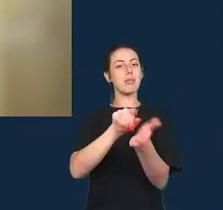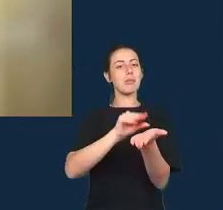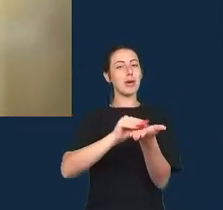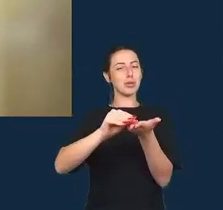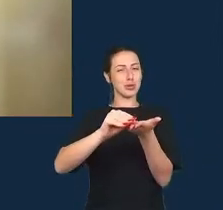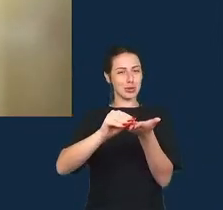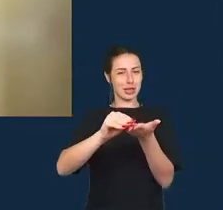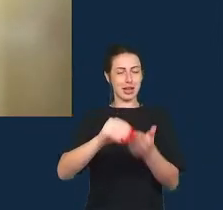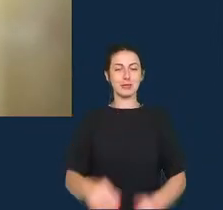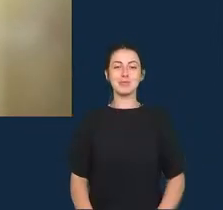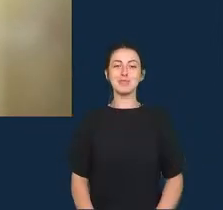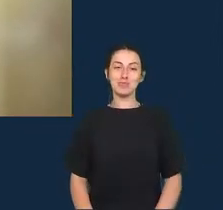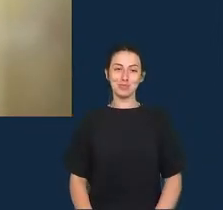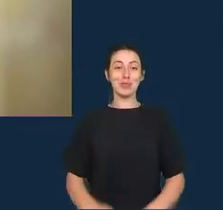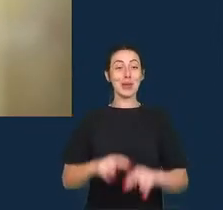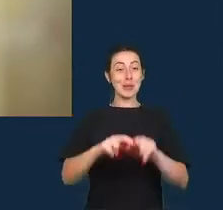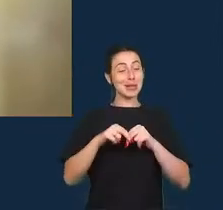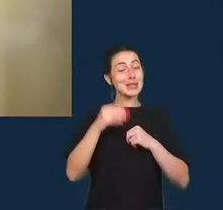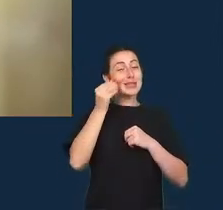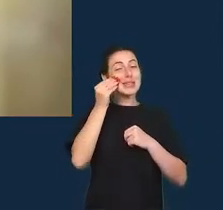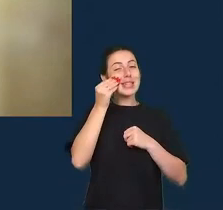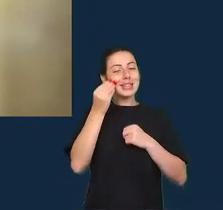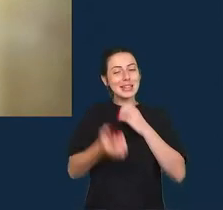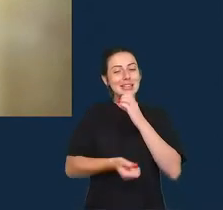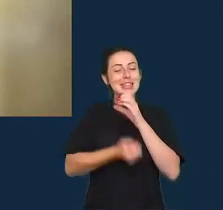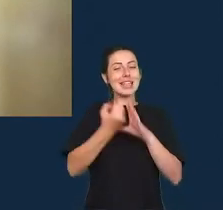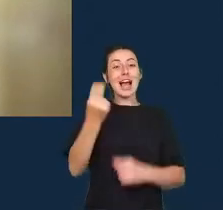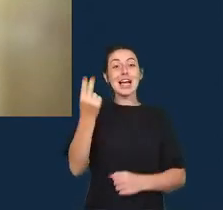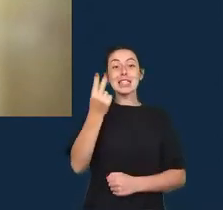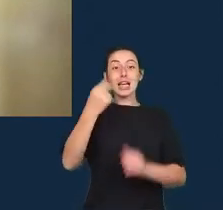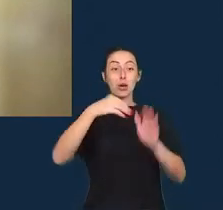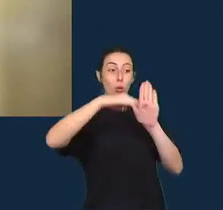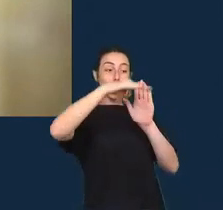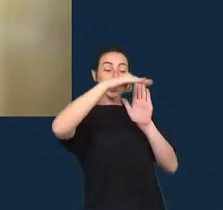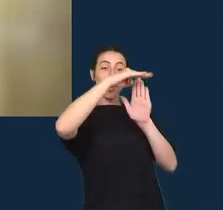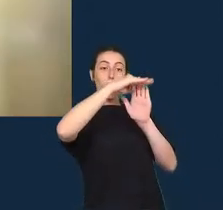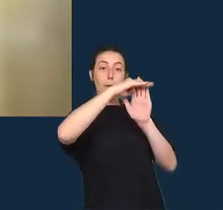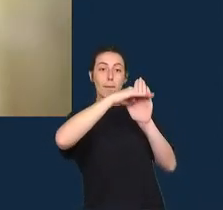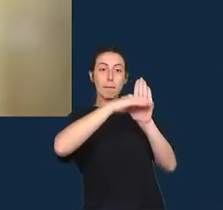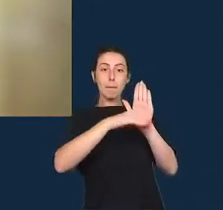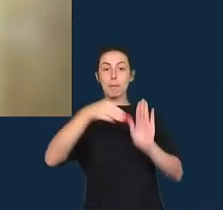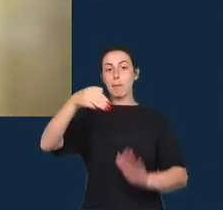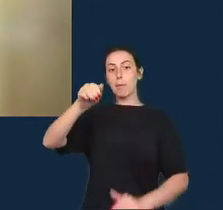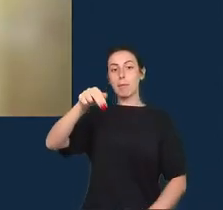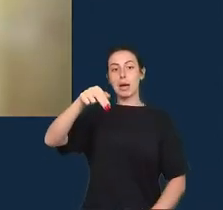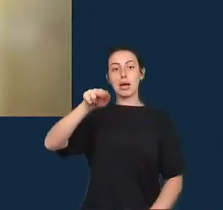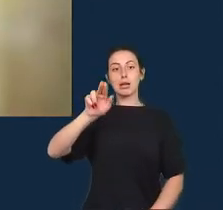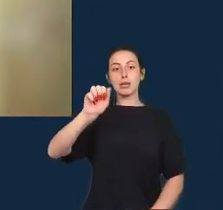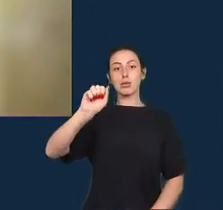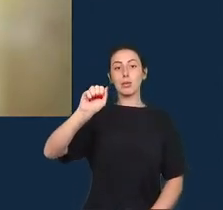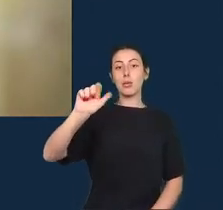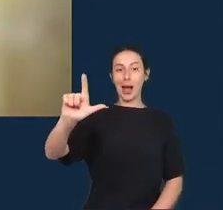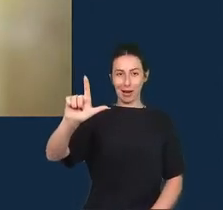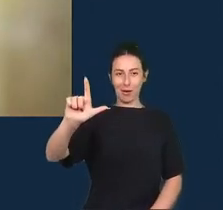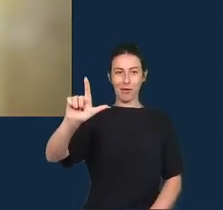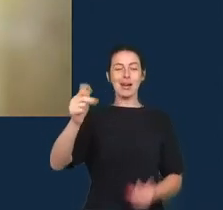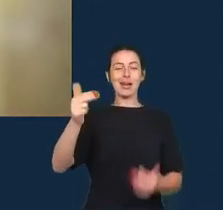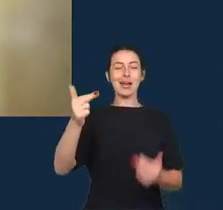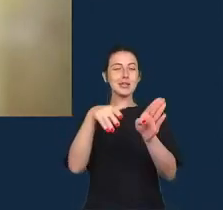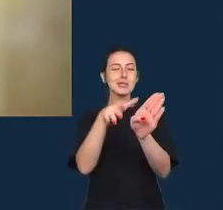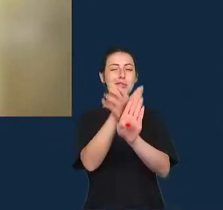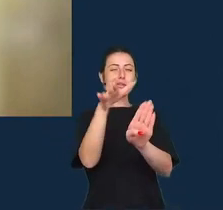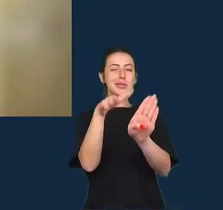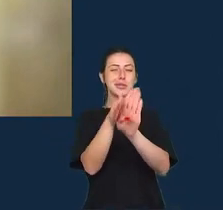deste manual e esse é o trabalho importante também que Catherine Dinastio e Lauren Klein estão fazendo com o seu